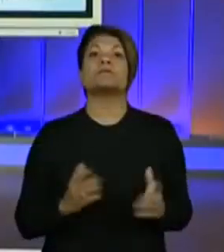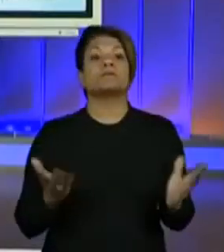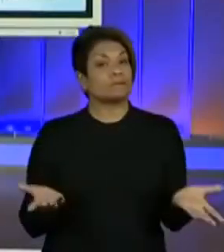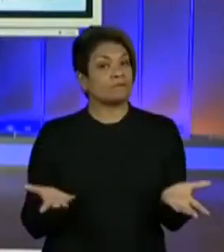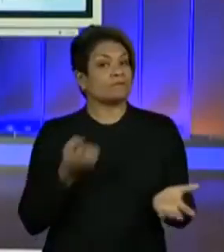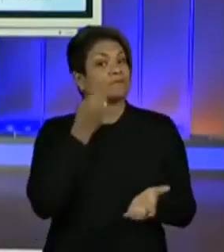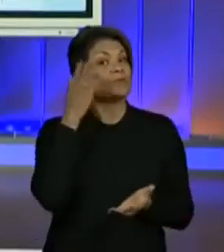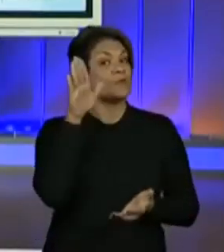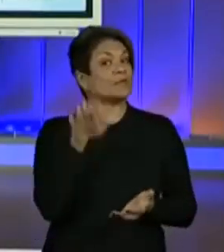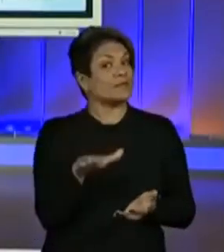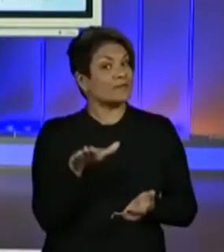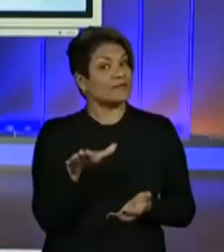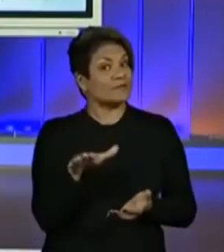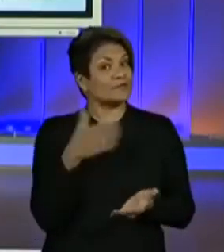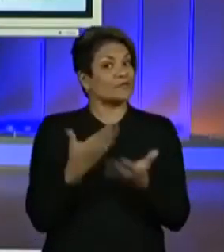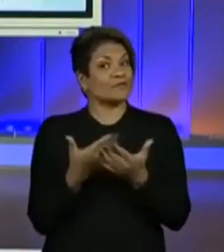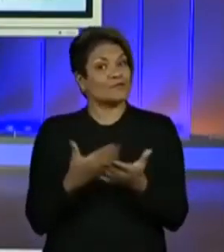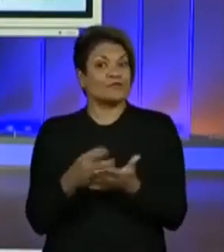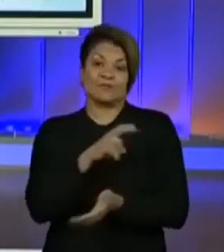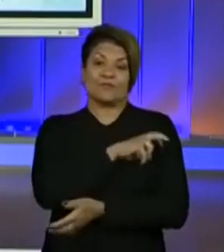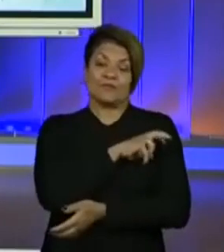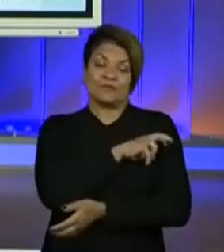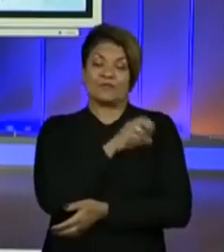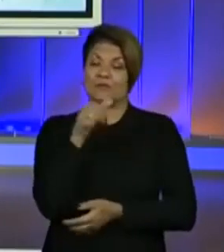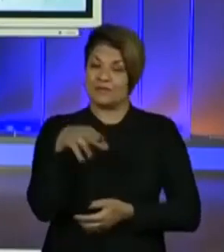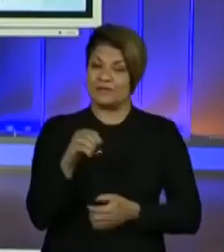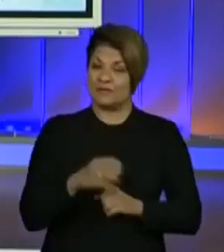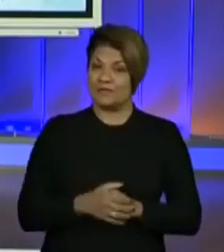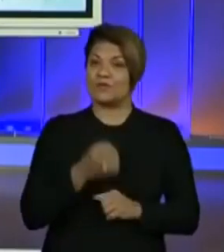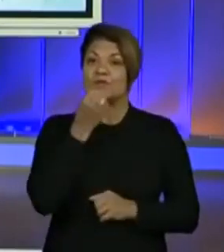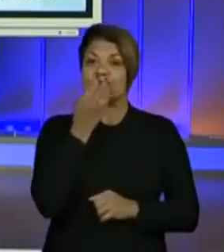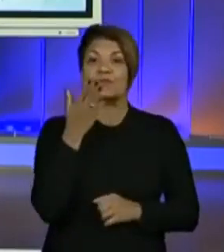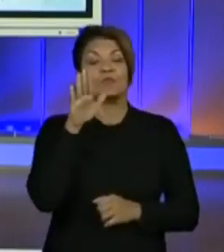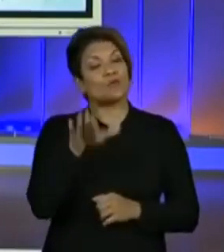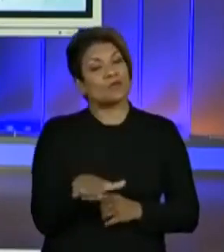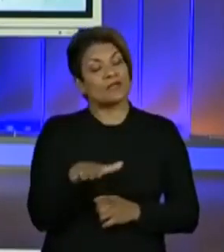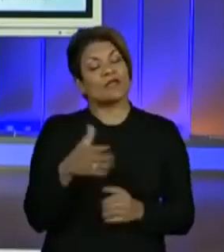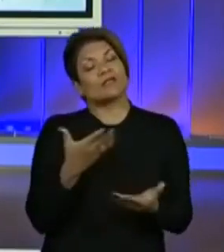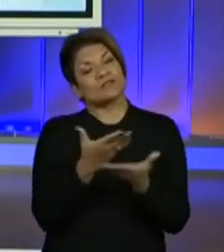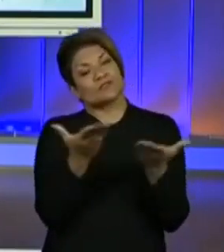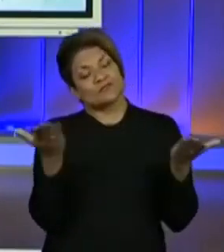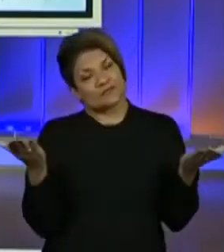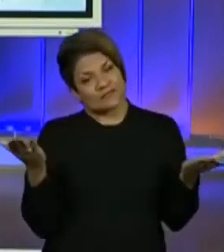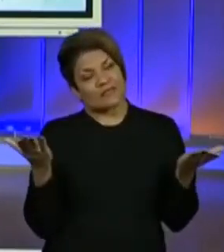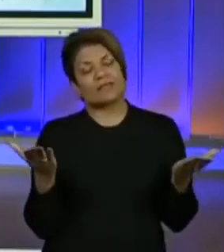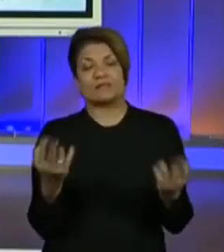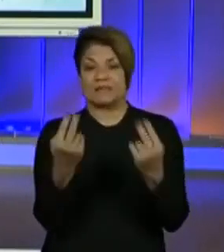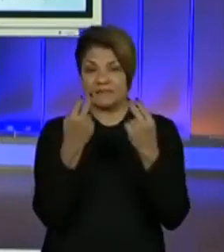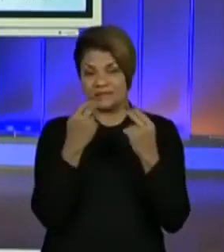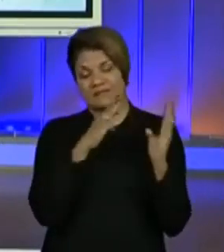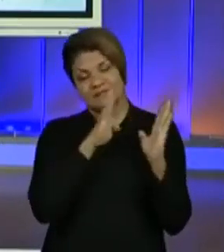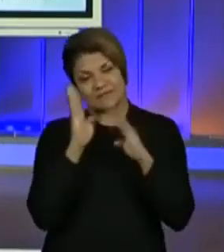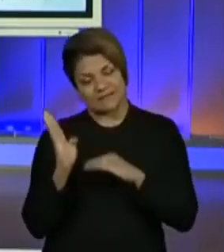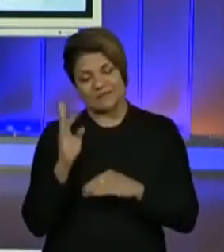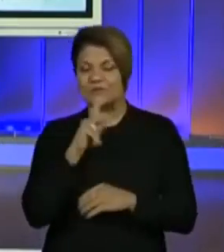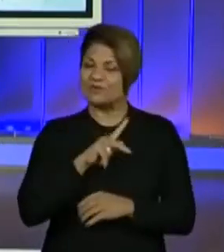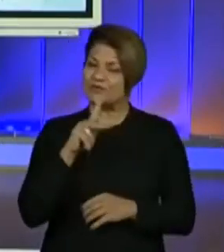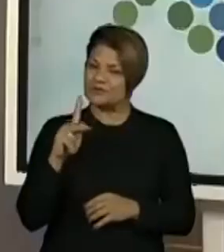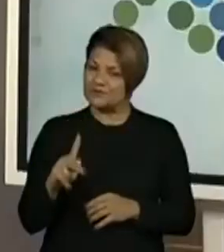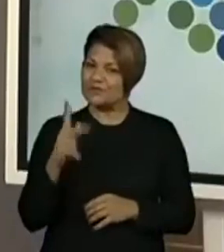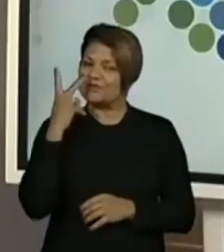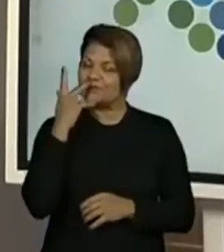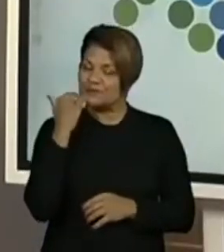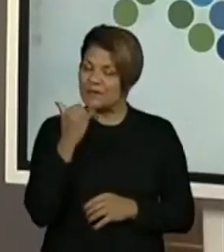Boa tarde, estudante do quinto ano. Boa tarde a todos vocês que nos assistem, professores, pais, responsáveis.